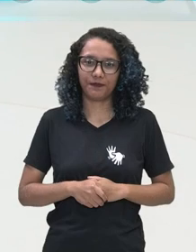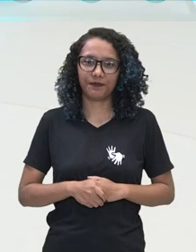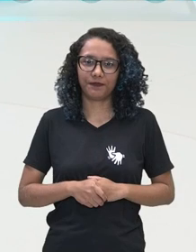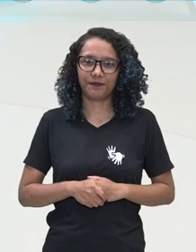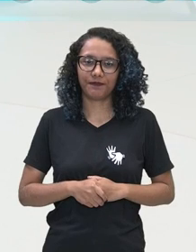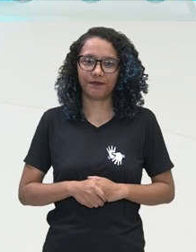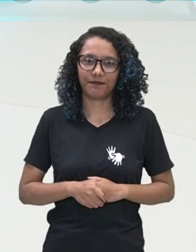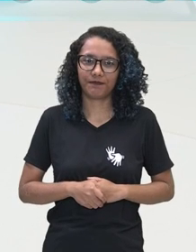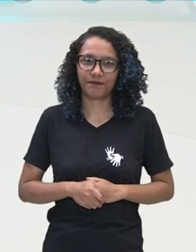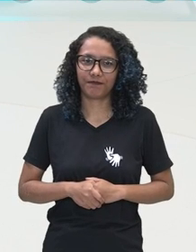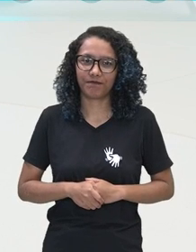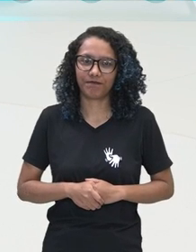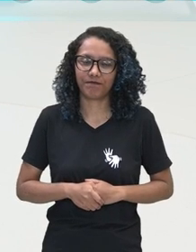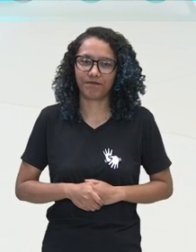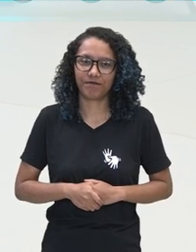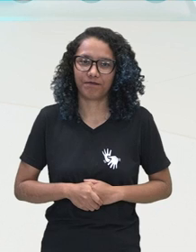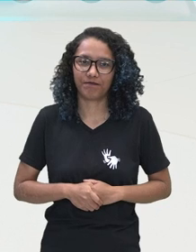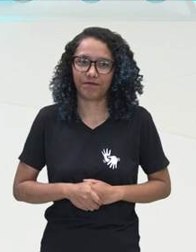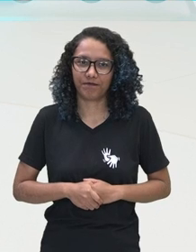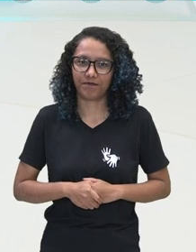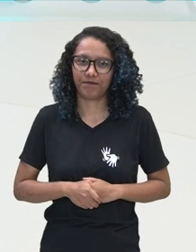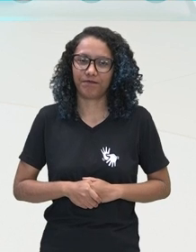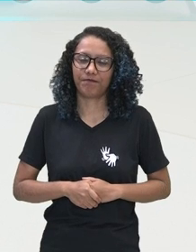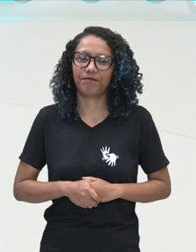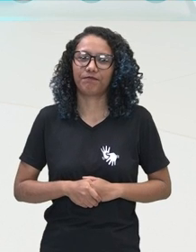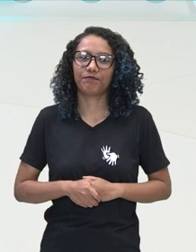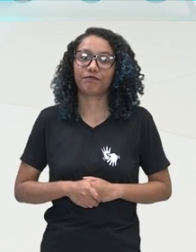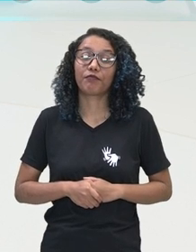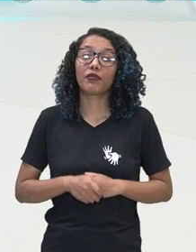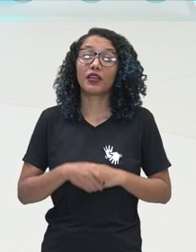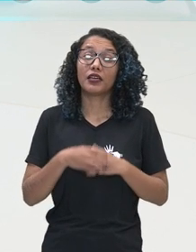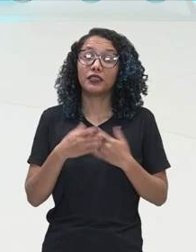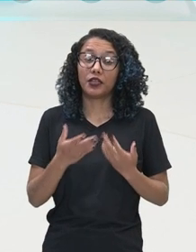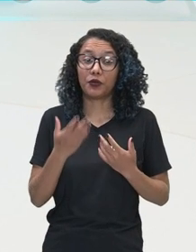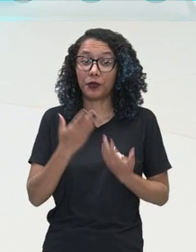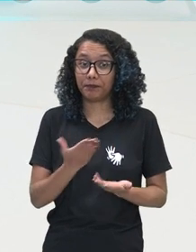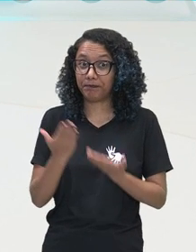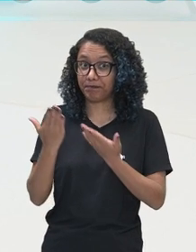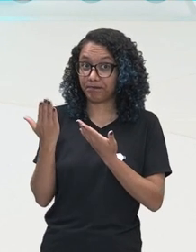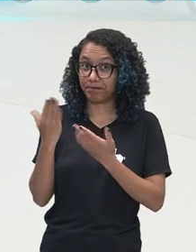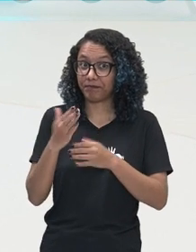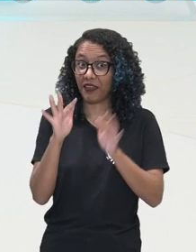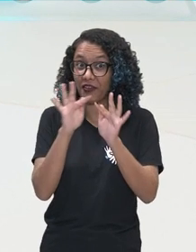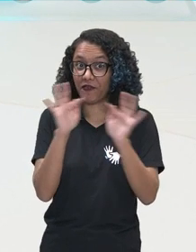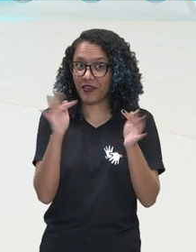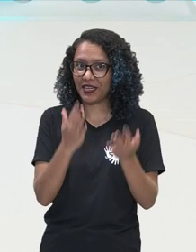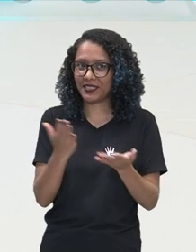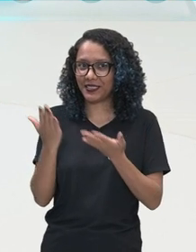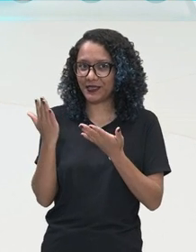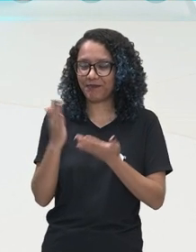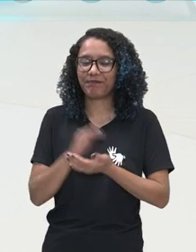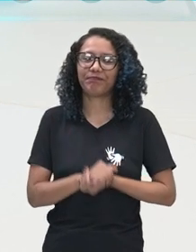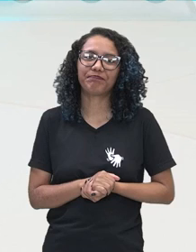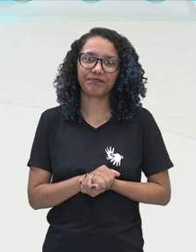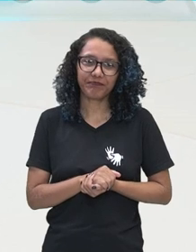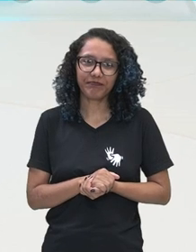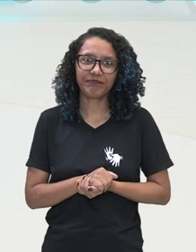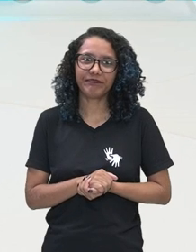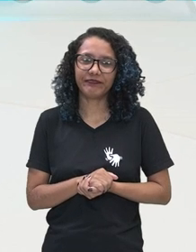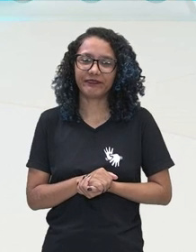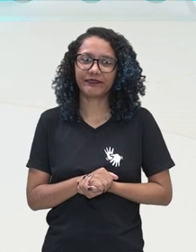The English Language. Olha só o que eu tenho aqui para vocês. Yes, the English Language.